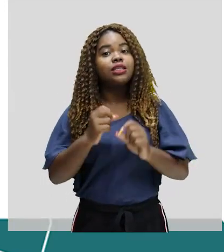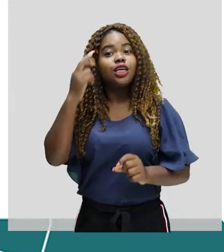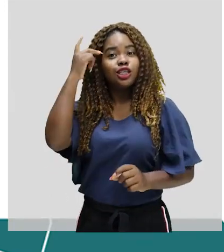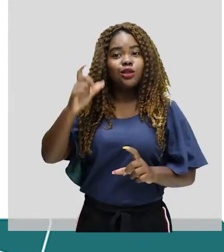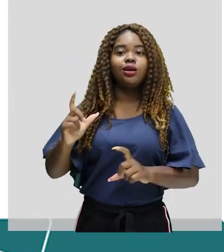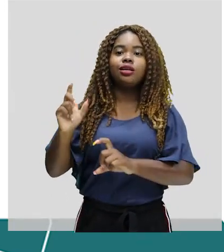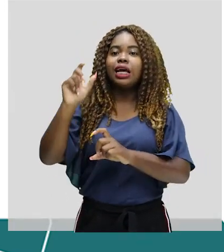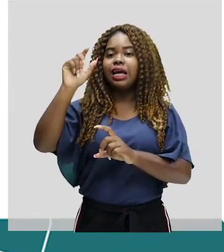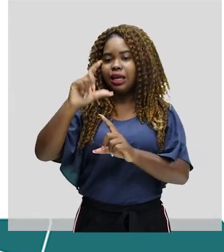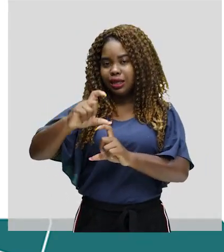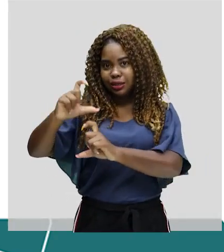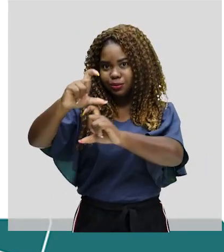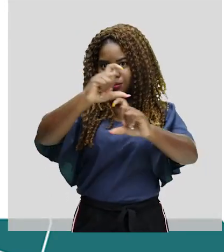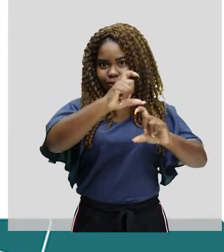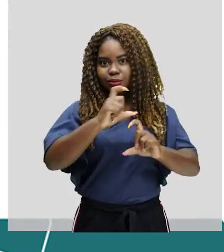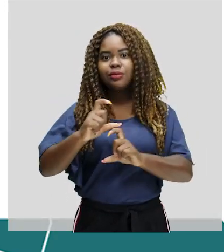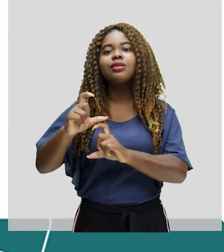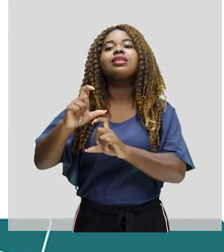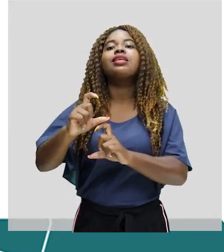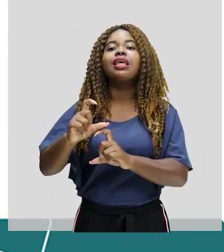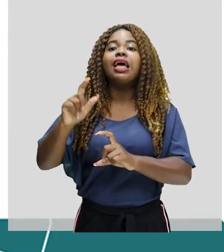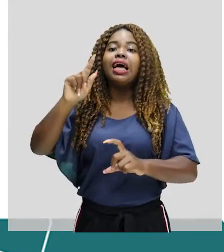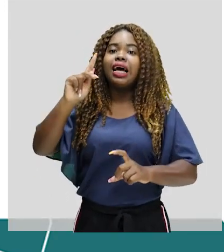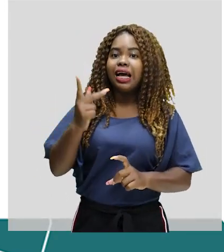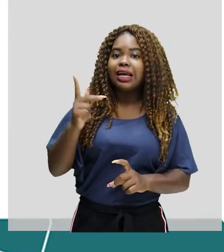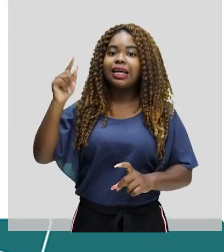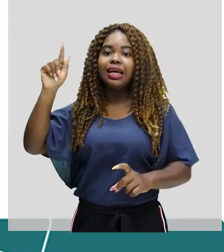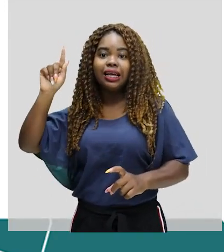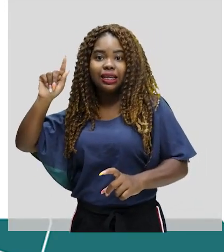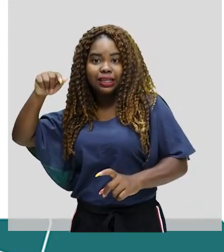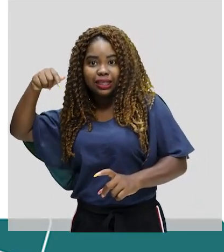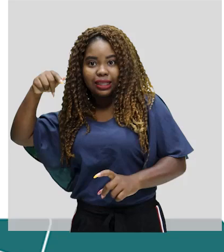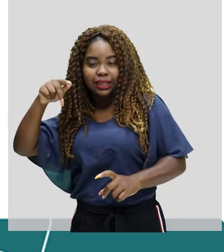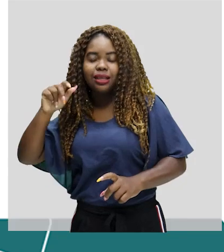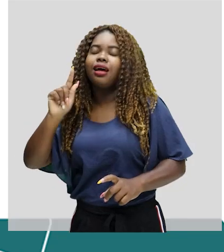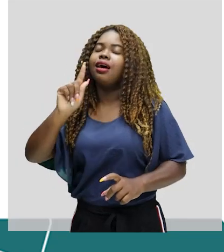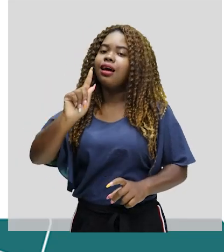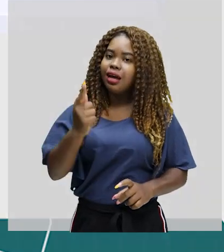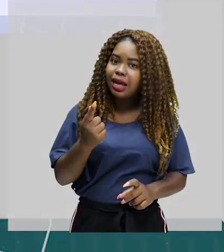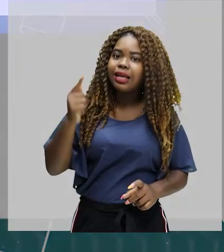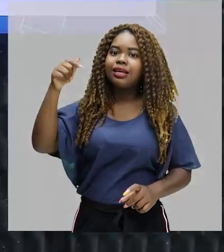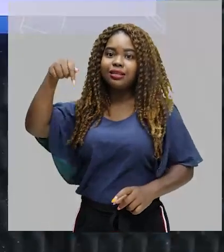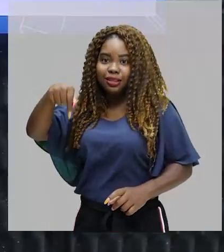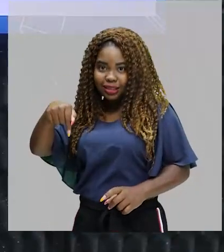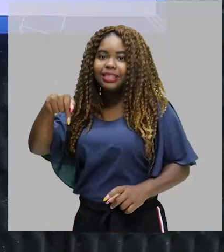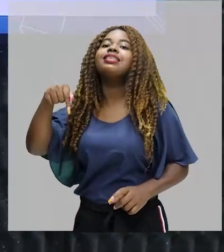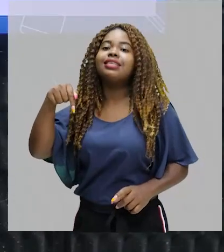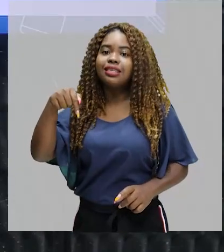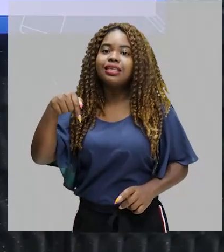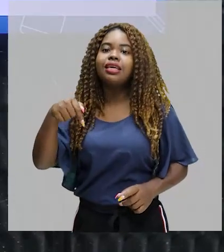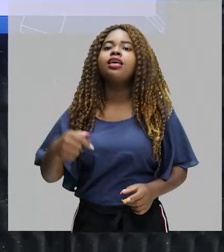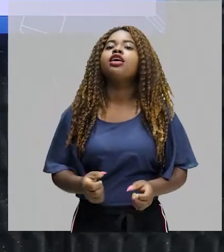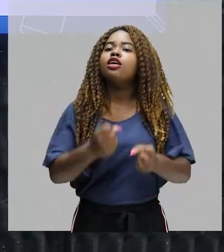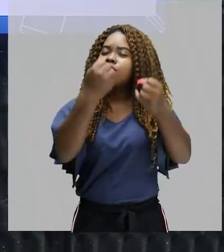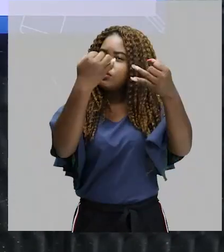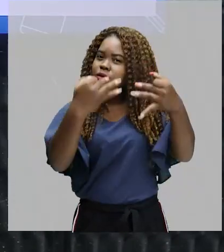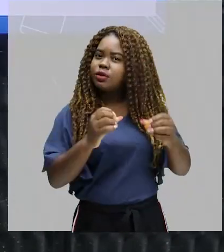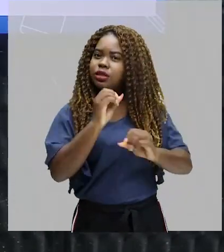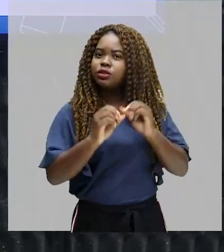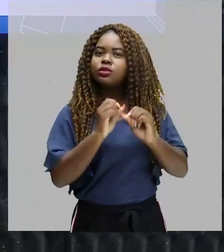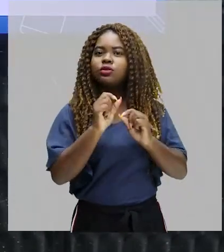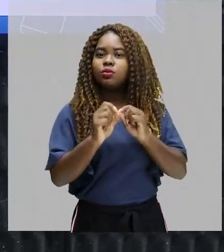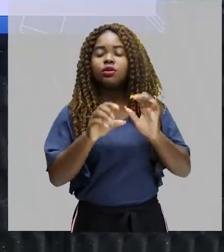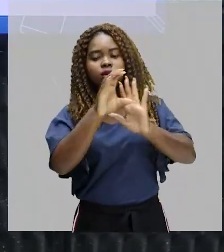quadrinhos, ver um pouquinho sobre a sua origem, as suas características, a história em quadrinhos no Brasil e tipos de